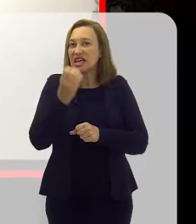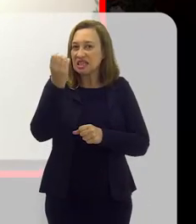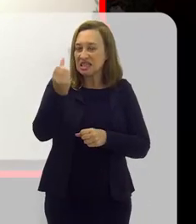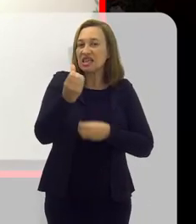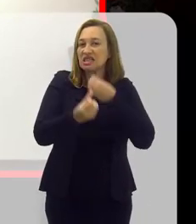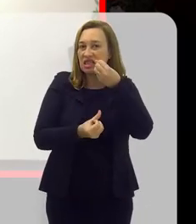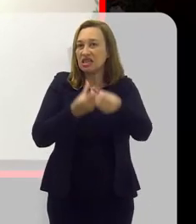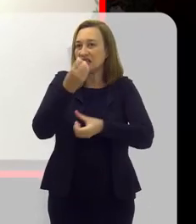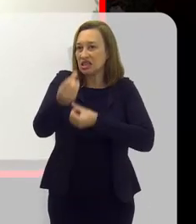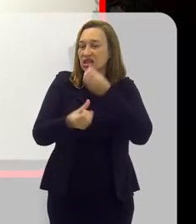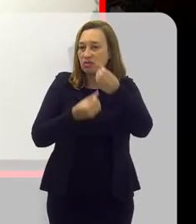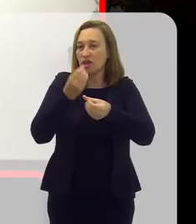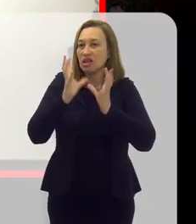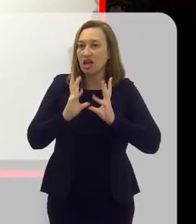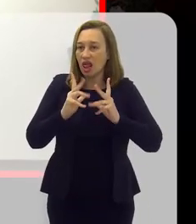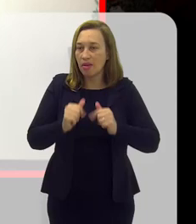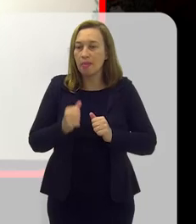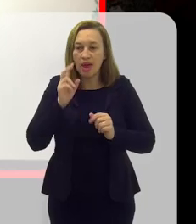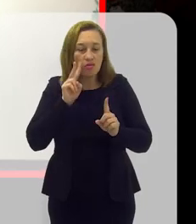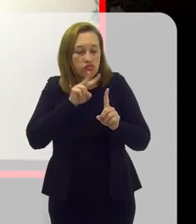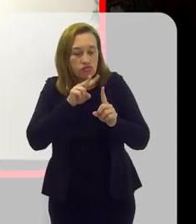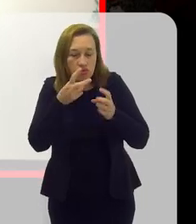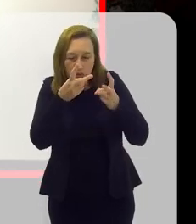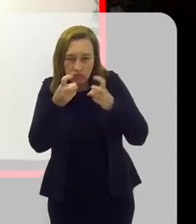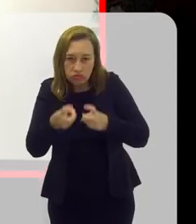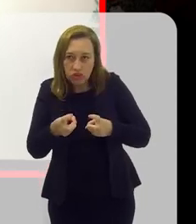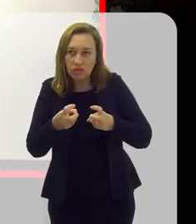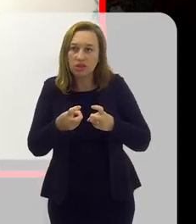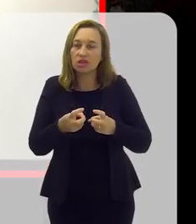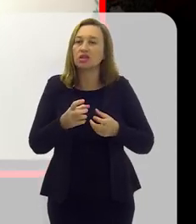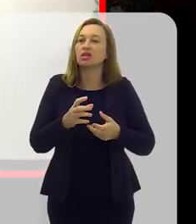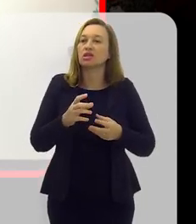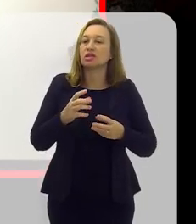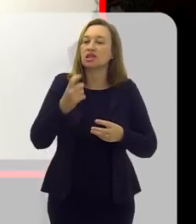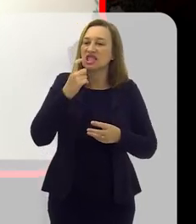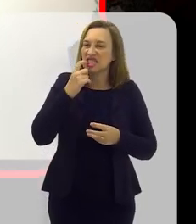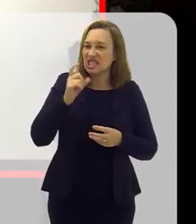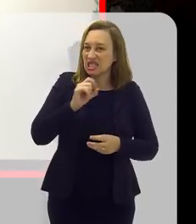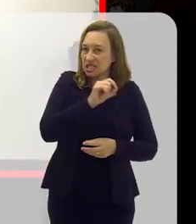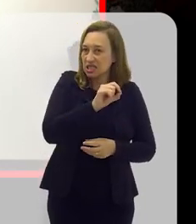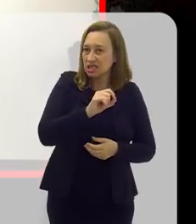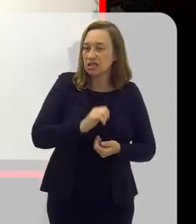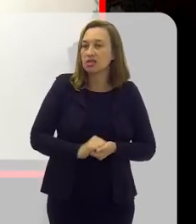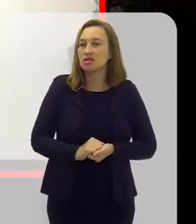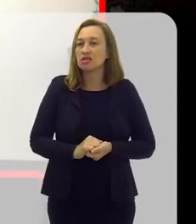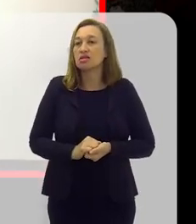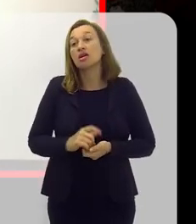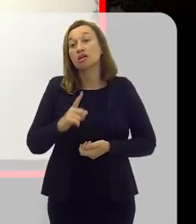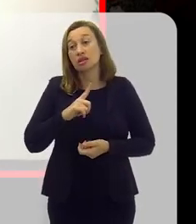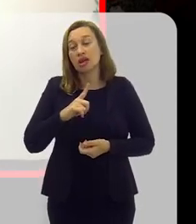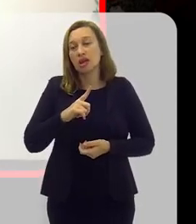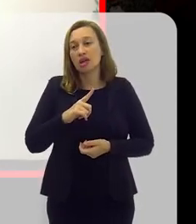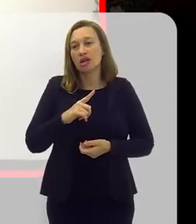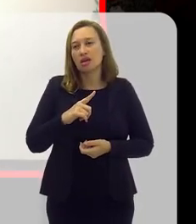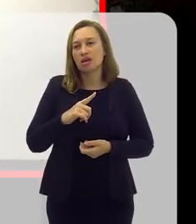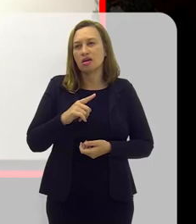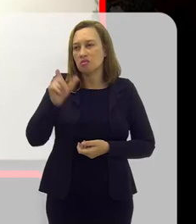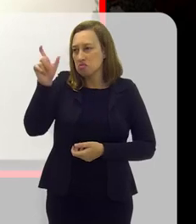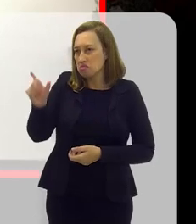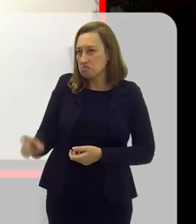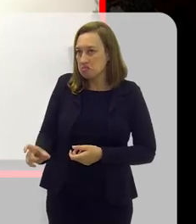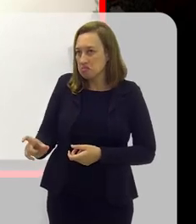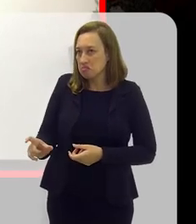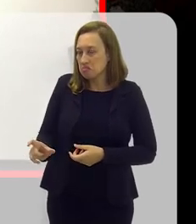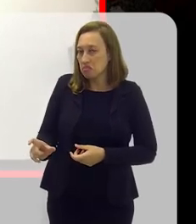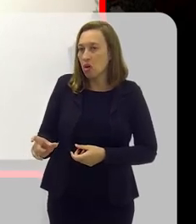regular a cada seis meses. Fazer uma limpeza e um check-up ali de cárie. E, óbvio, quando a gente tem pacientes com um risco